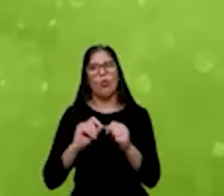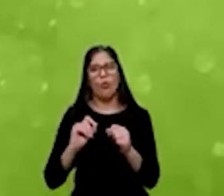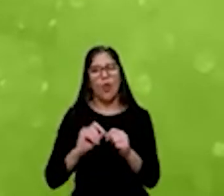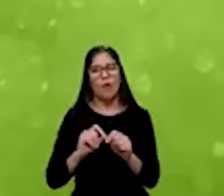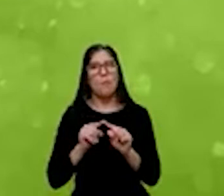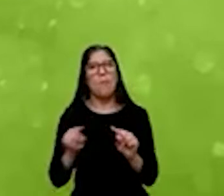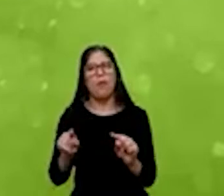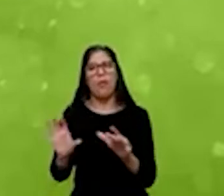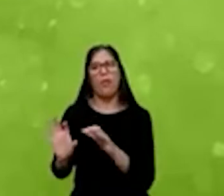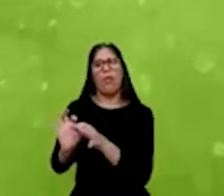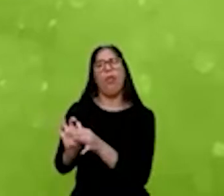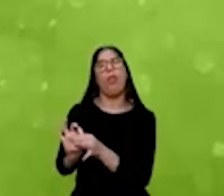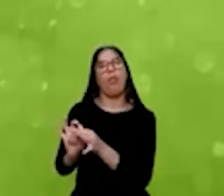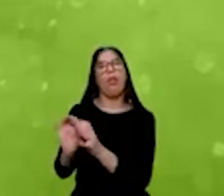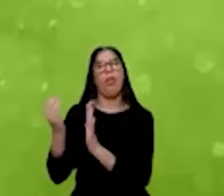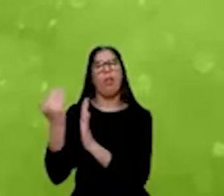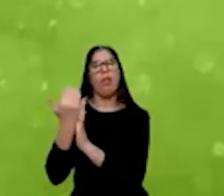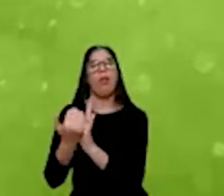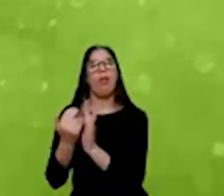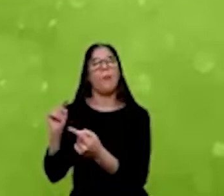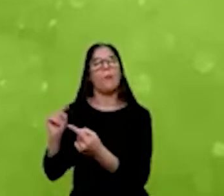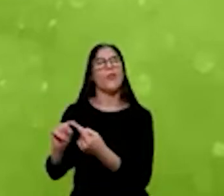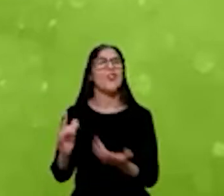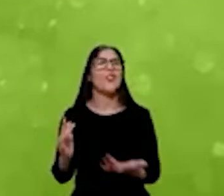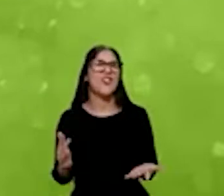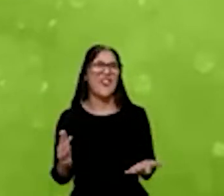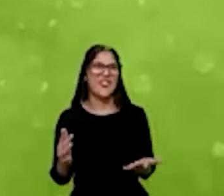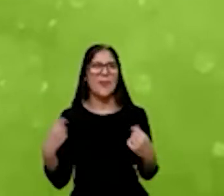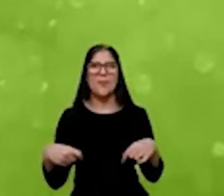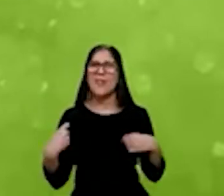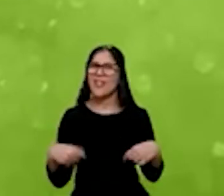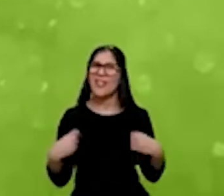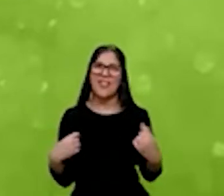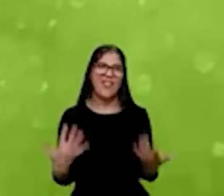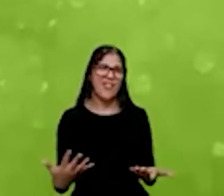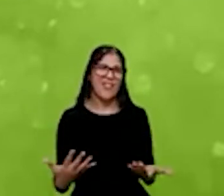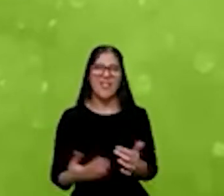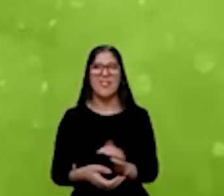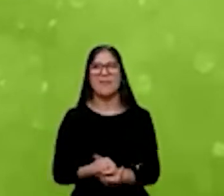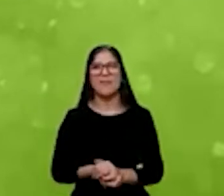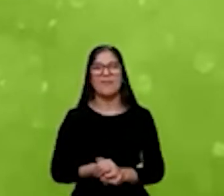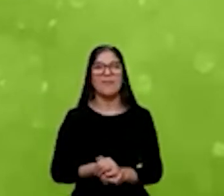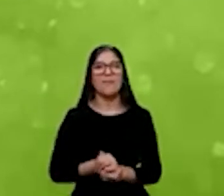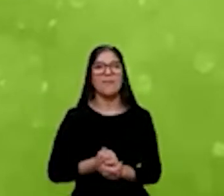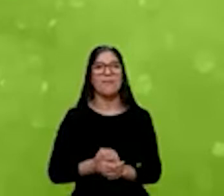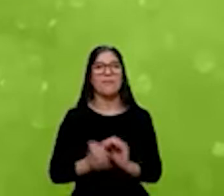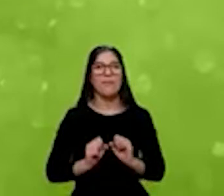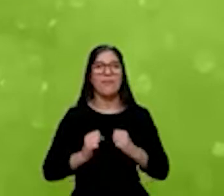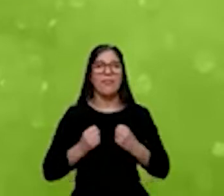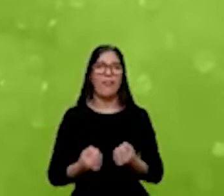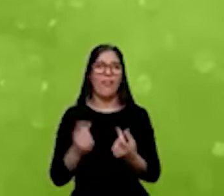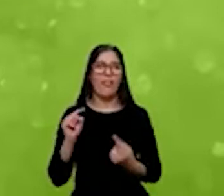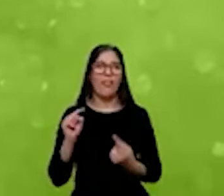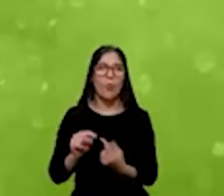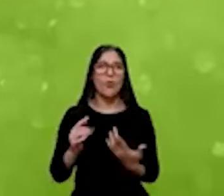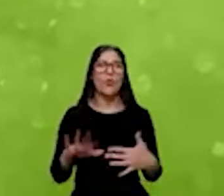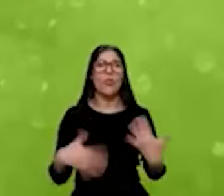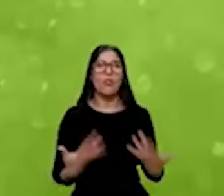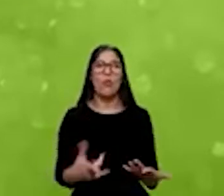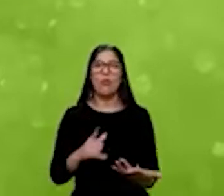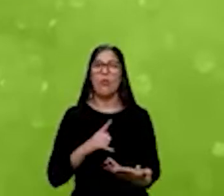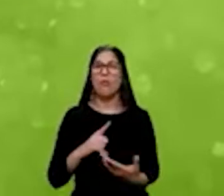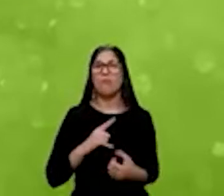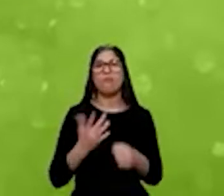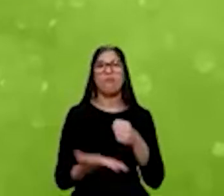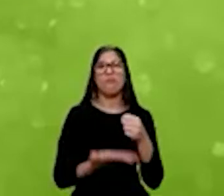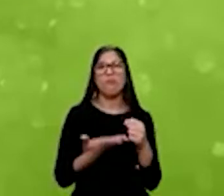com uma outra dimensão, a dimensão desse propósito, dessa causa. Então, isso tudo dando as bases, por que